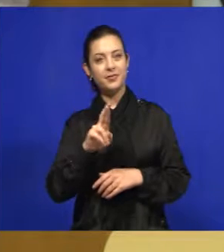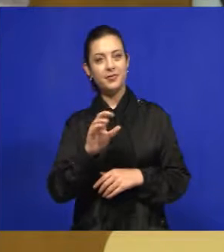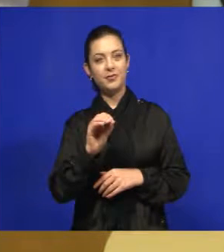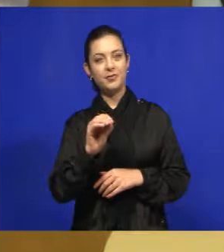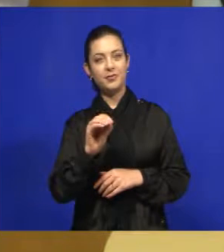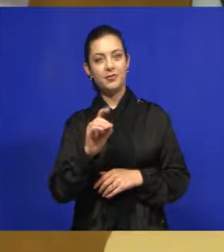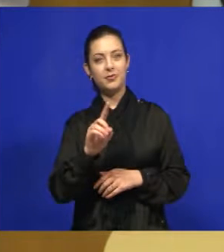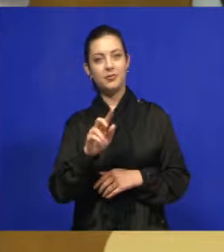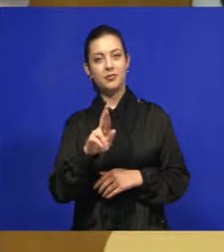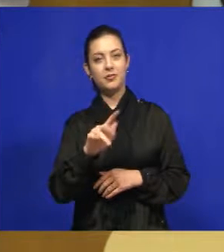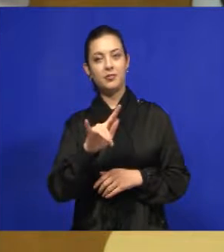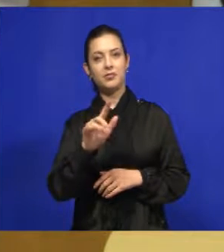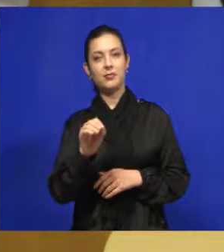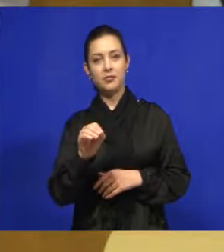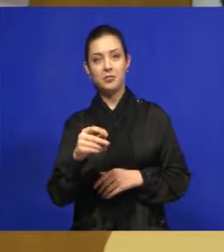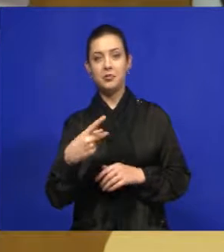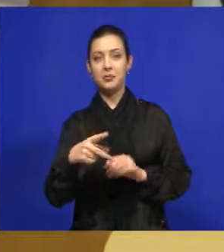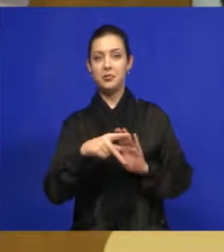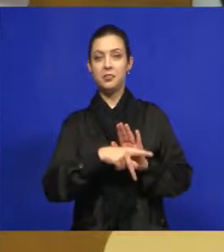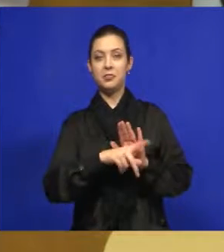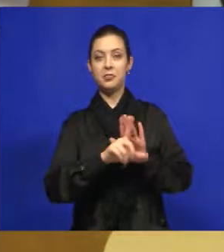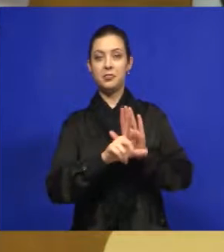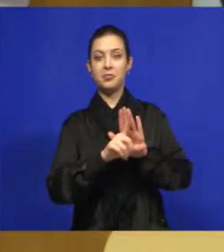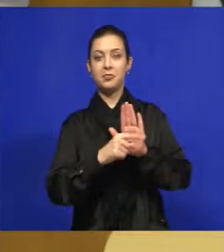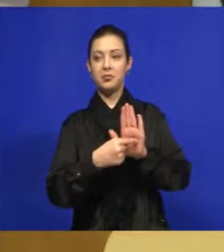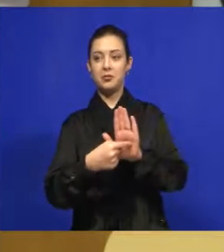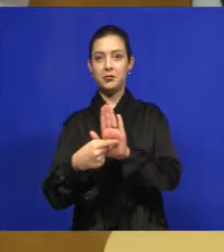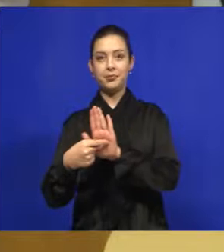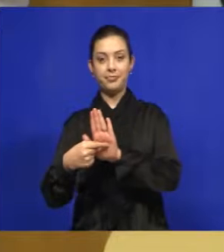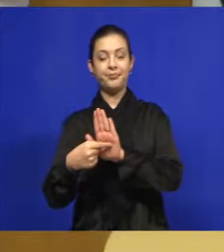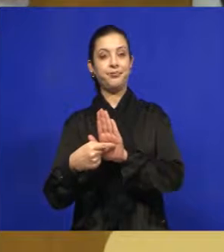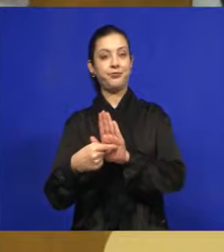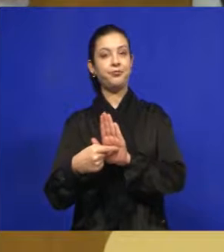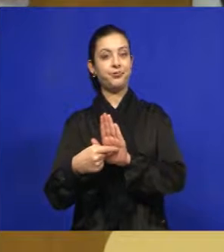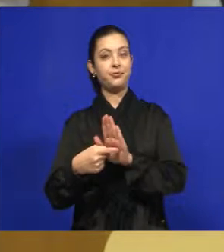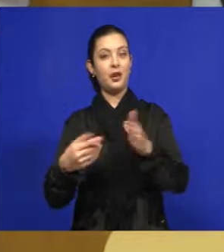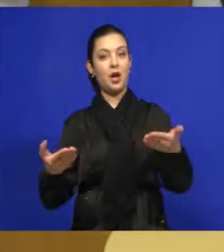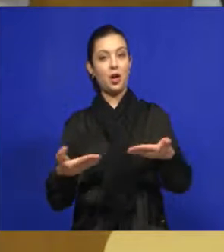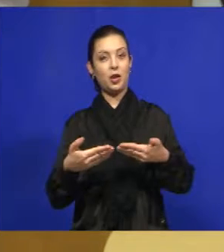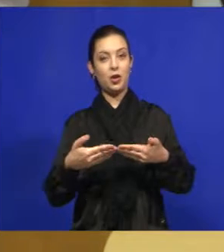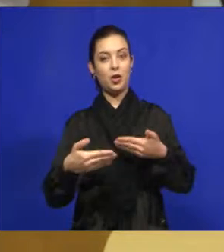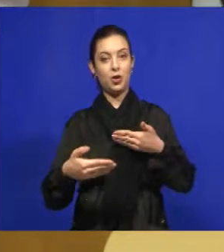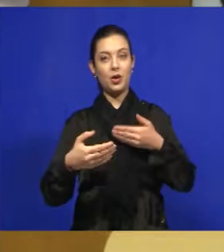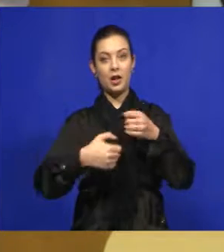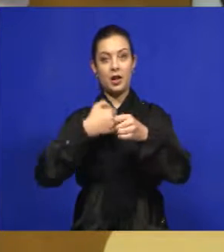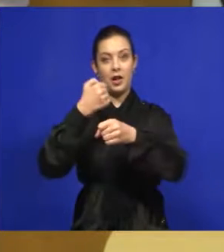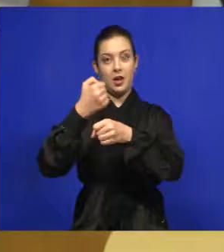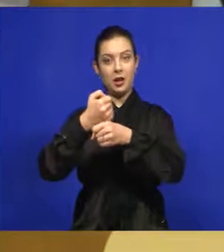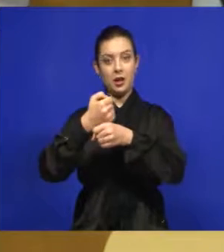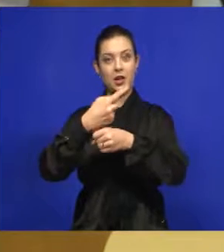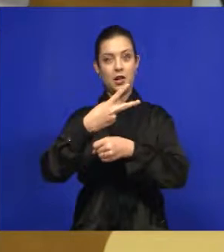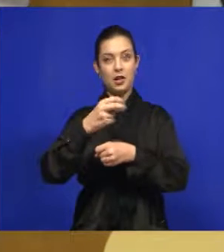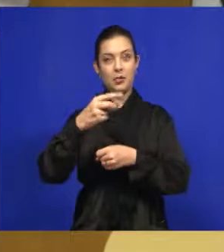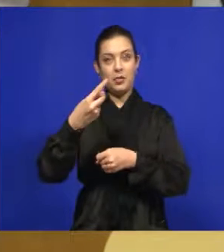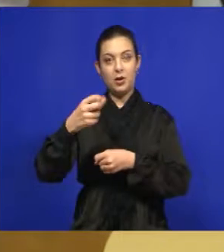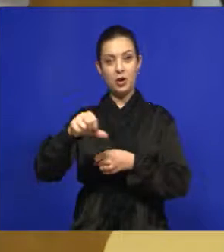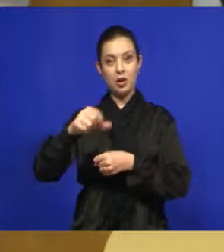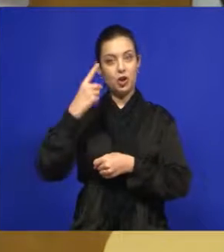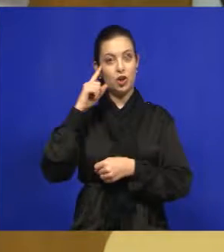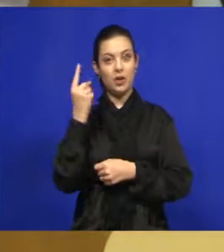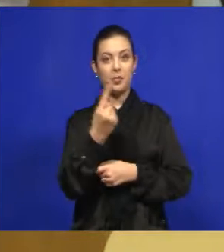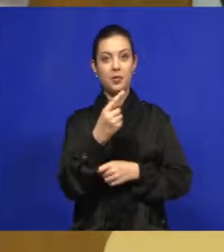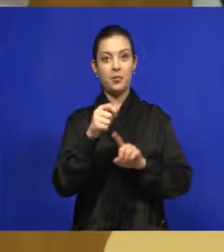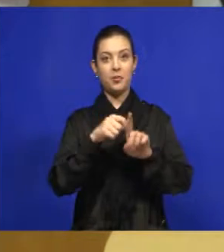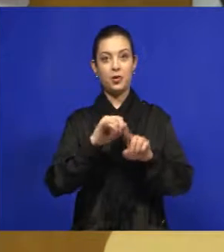Rodrigo Salomão pelo projeto de lei apresentado nesta casa, que a partir do ano que vem, a partir do dia